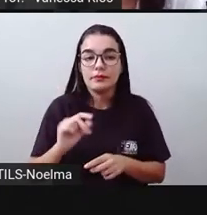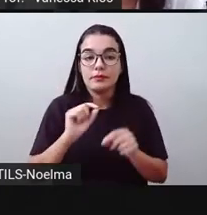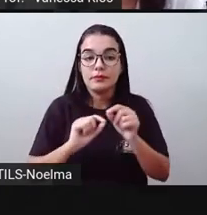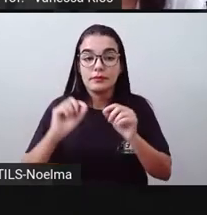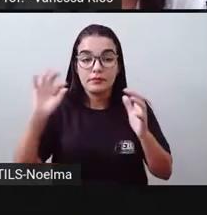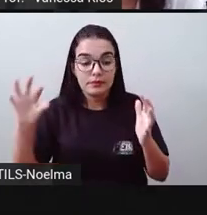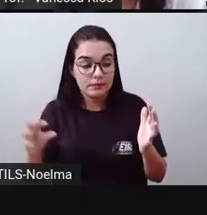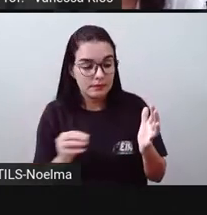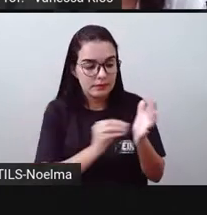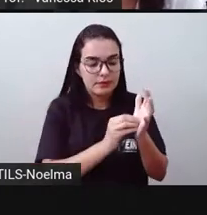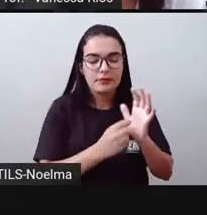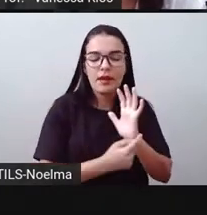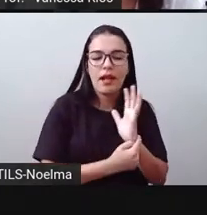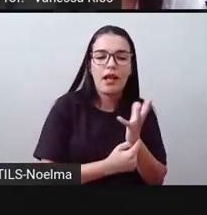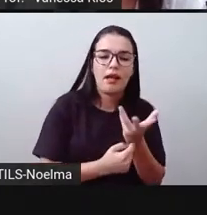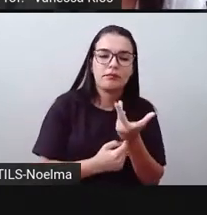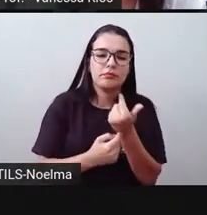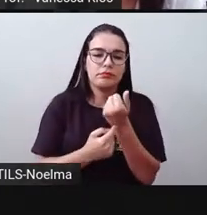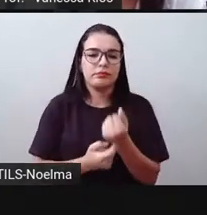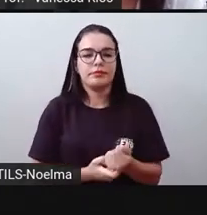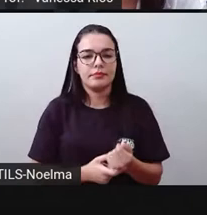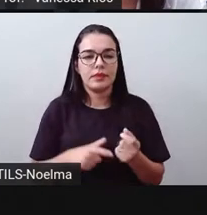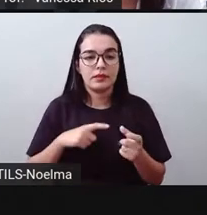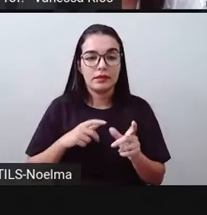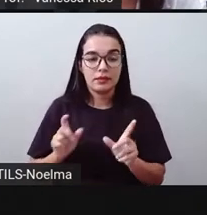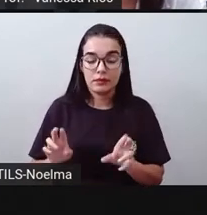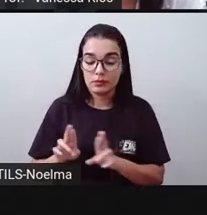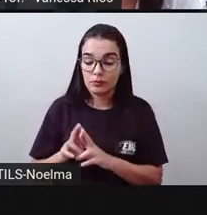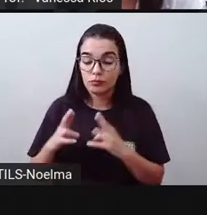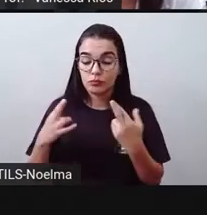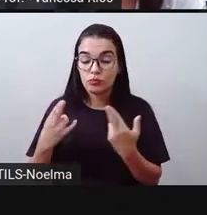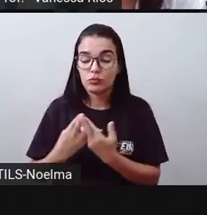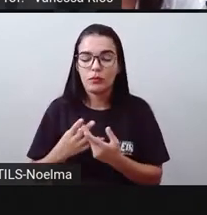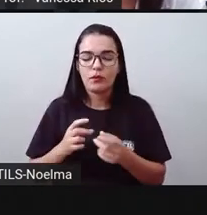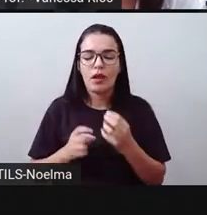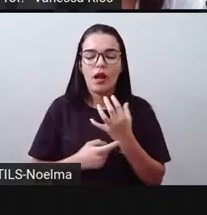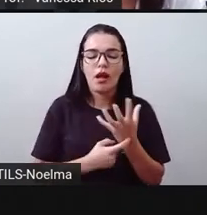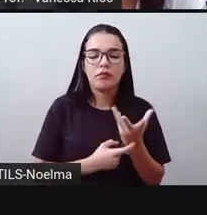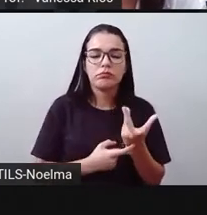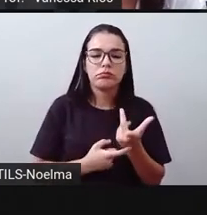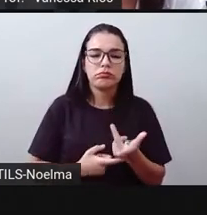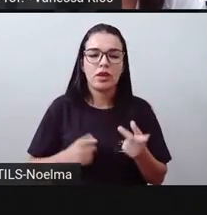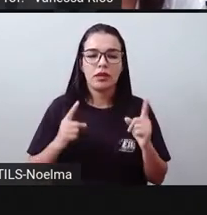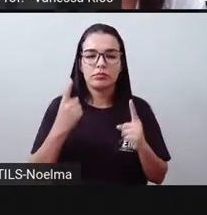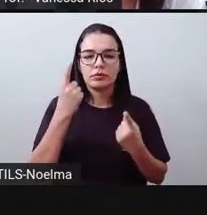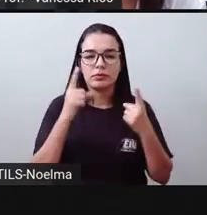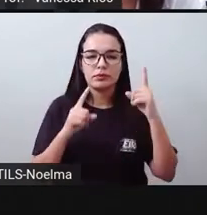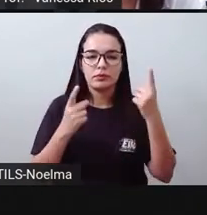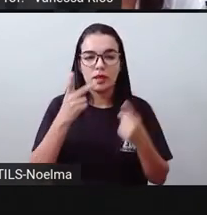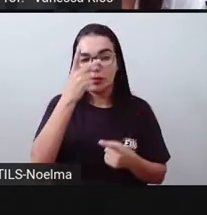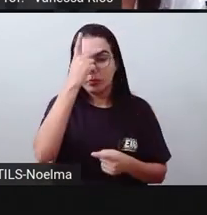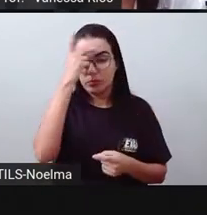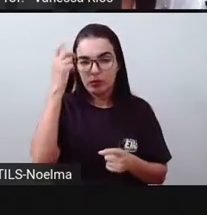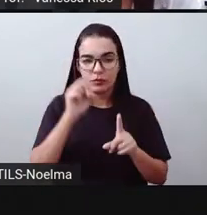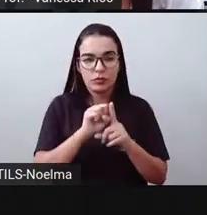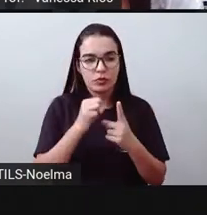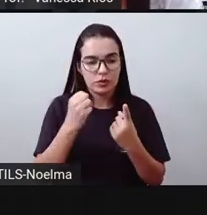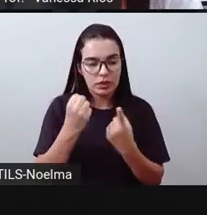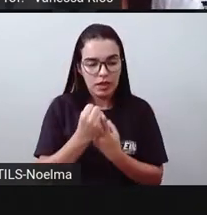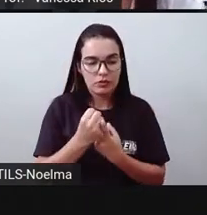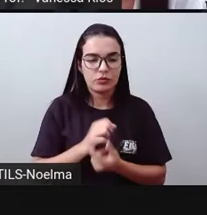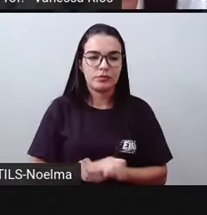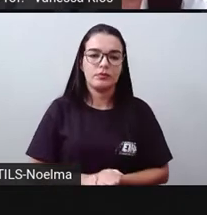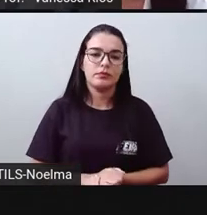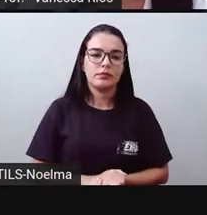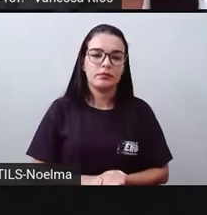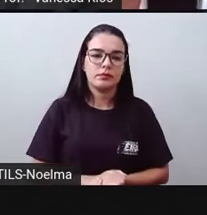demonstração, esta. Reunião das expressões artísticas de um povo, sociedade, museu de arte.